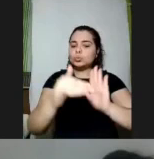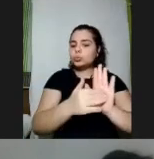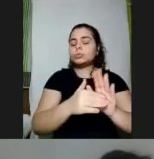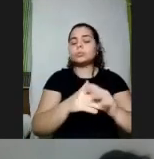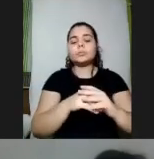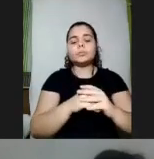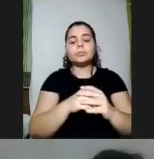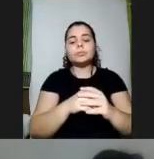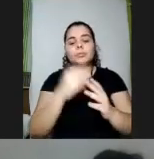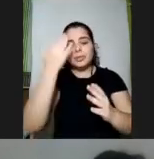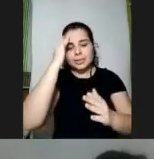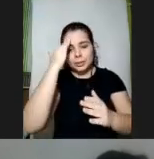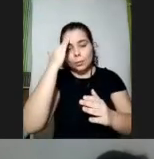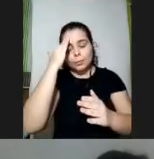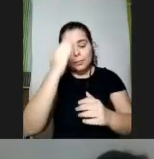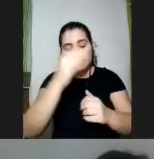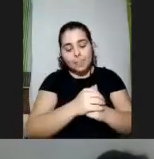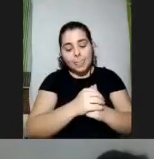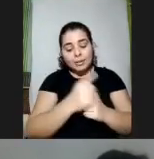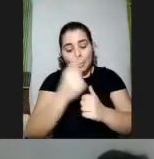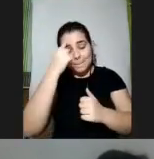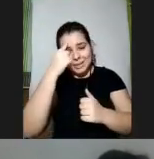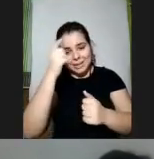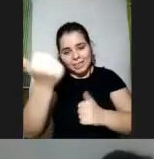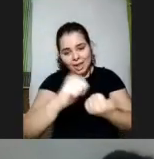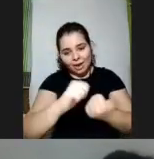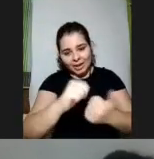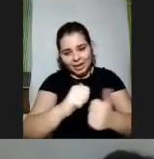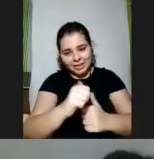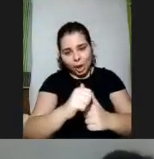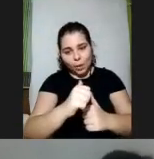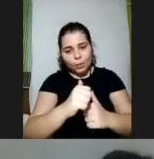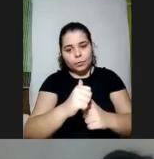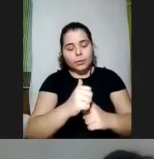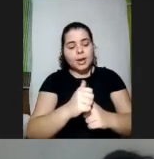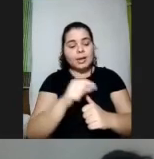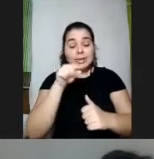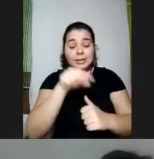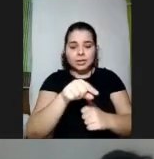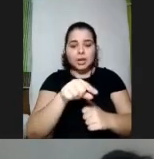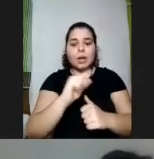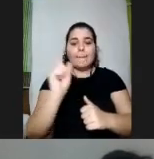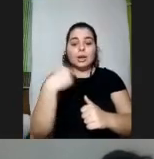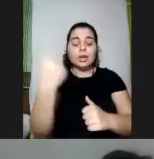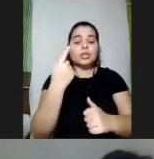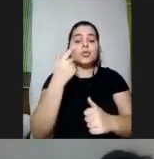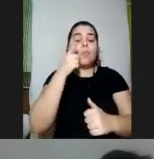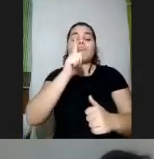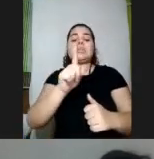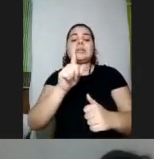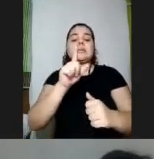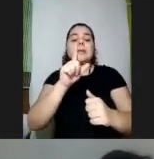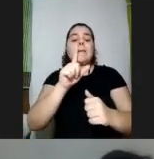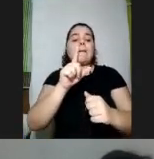Troia então pensar na avaliação nesse sentido de que a gente estabeleça as metas que sejam